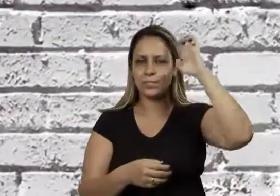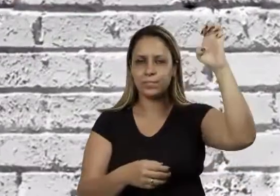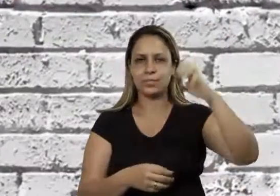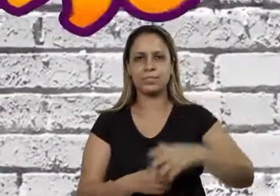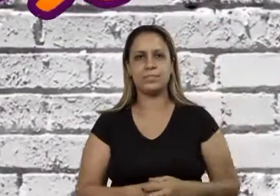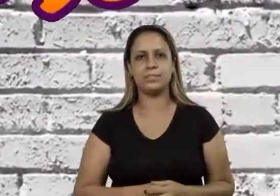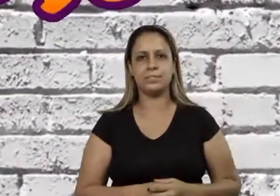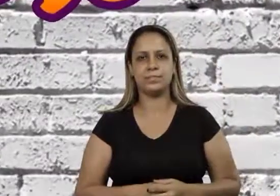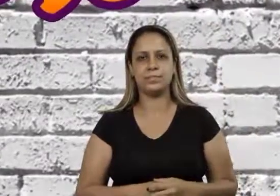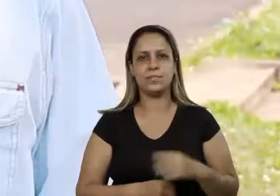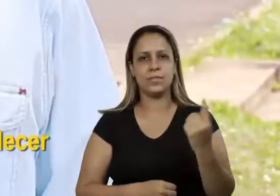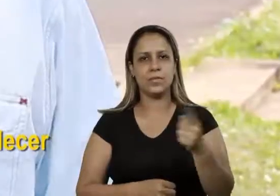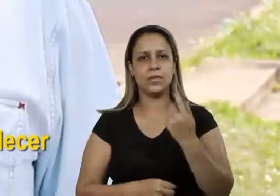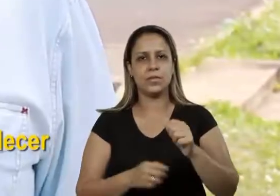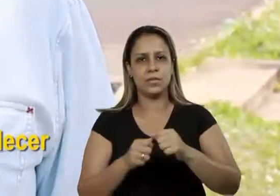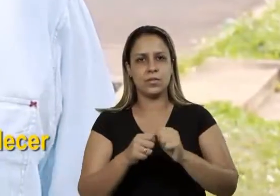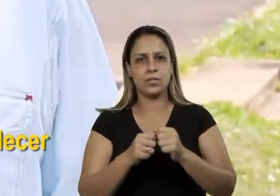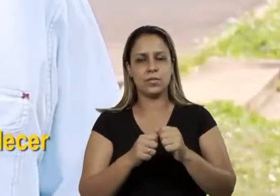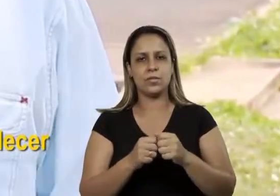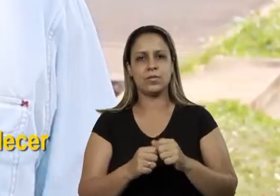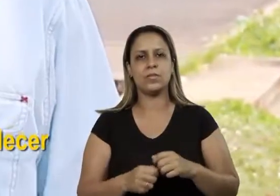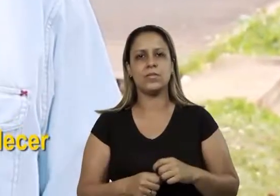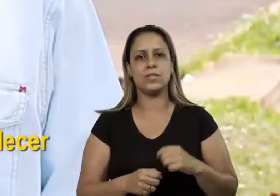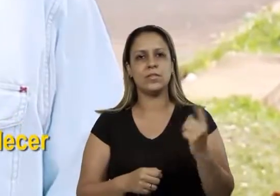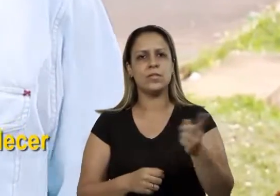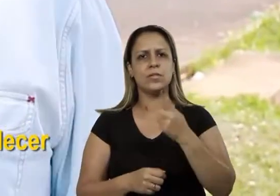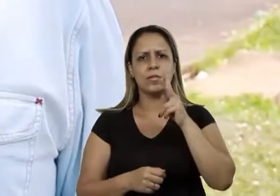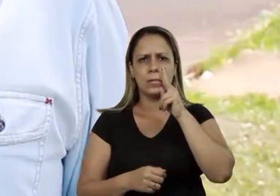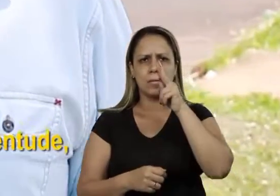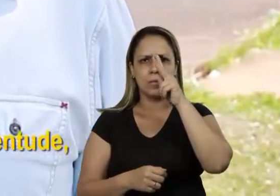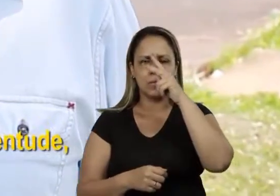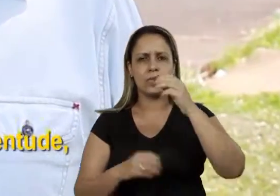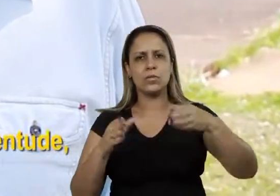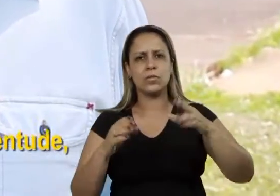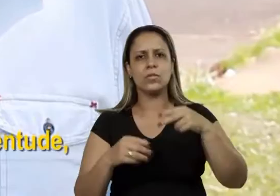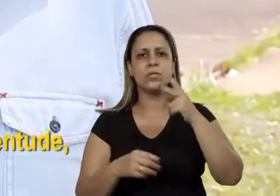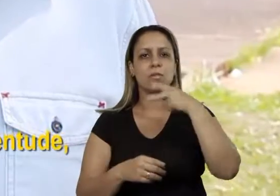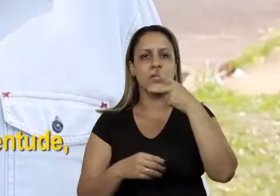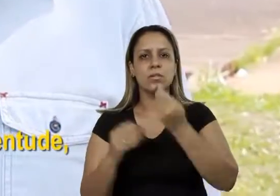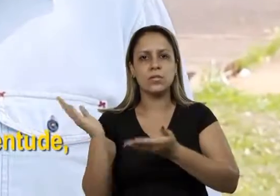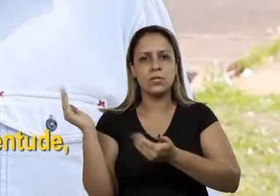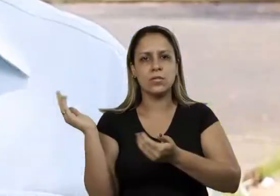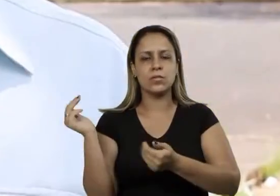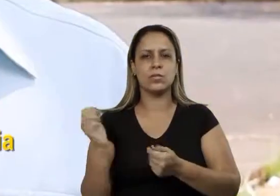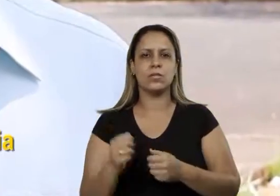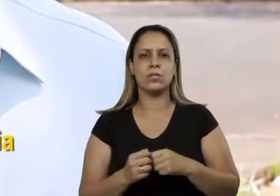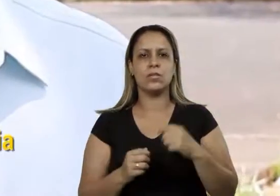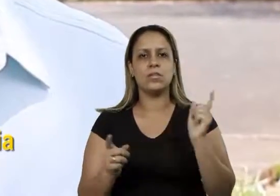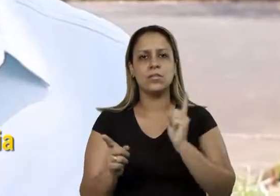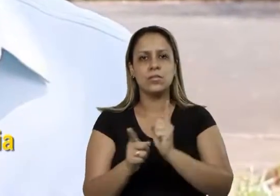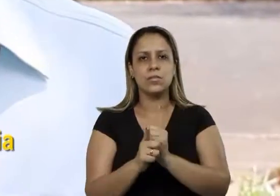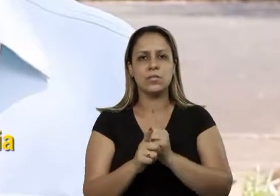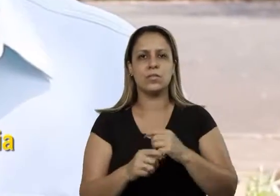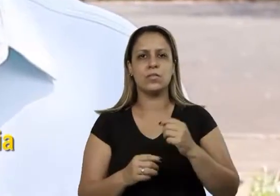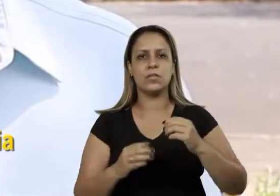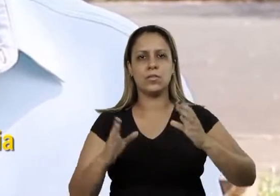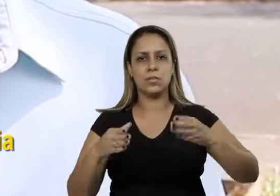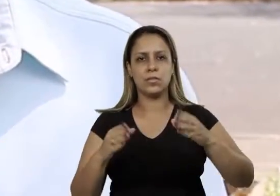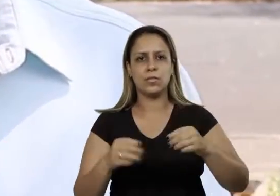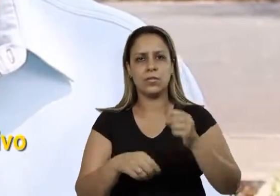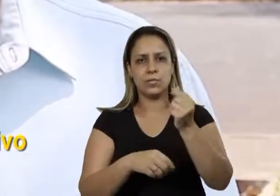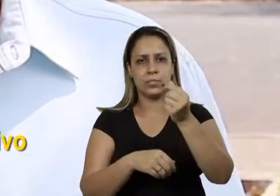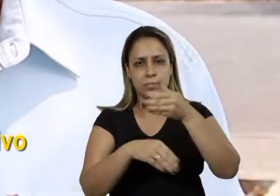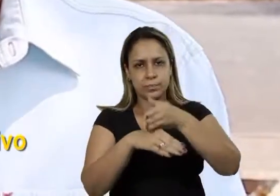13. Eu voto Adinho. Nós iremos retomar e fortalecer o Conselho Municipal da Juventude. Trazer de volta a